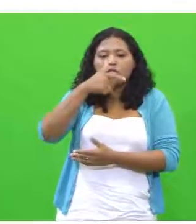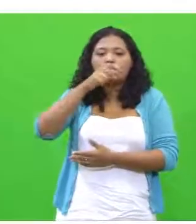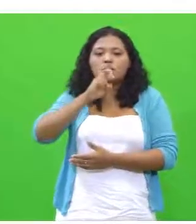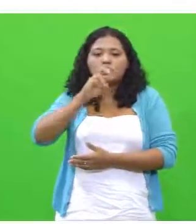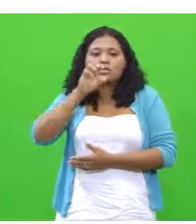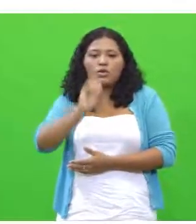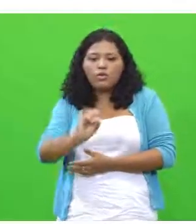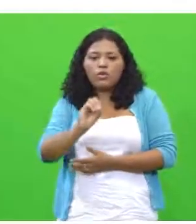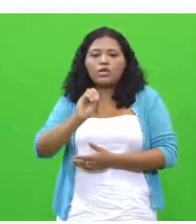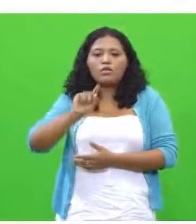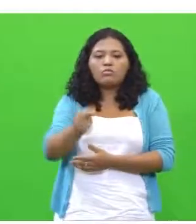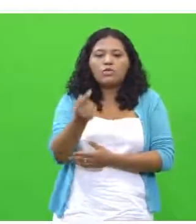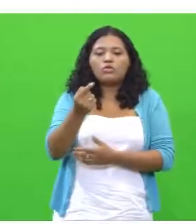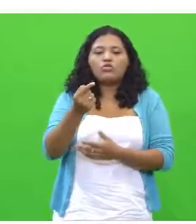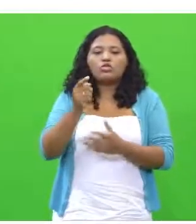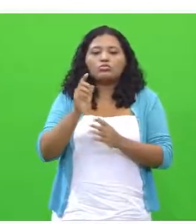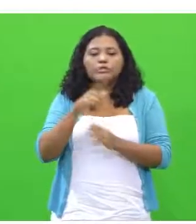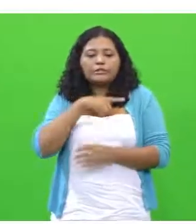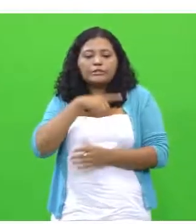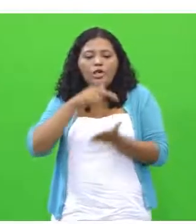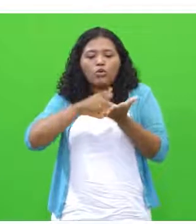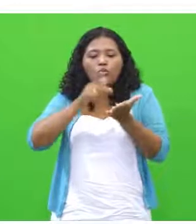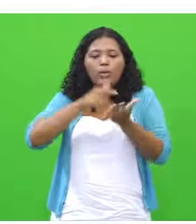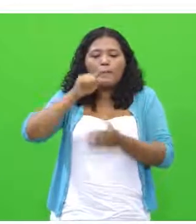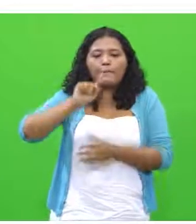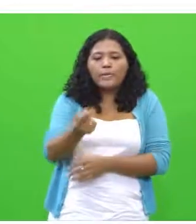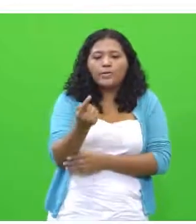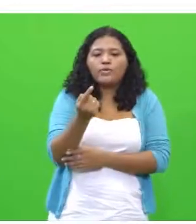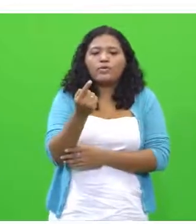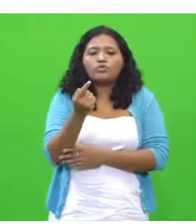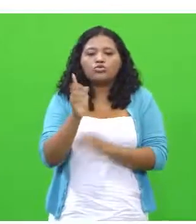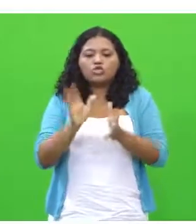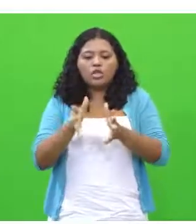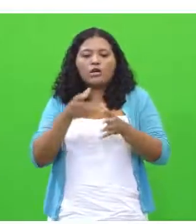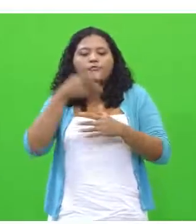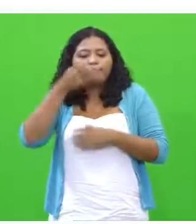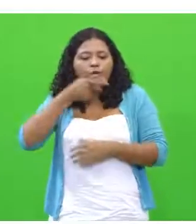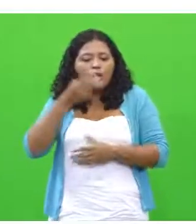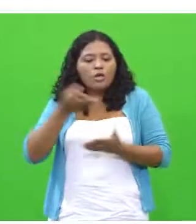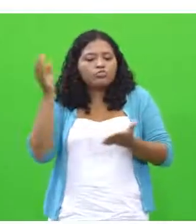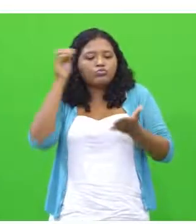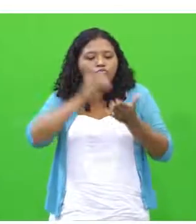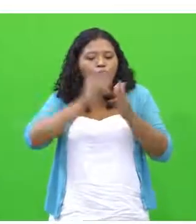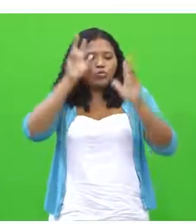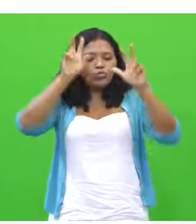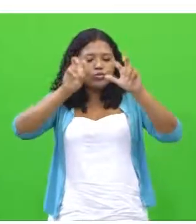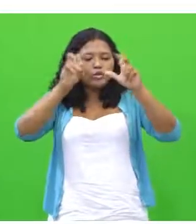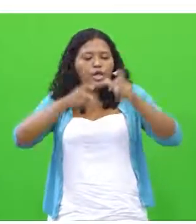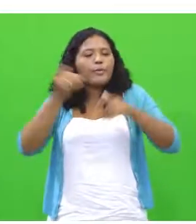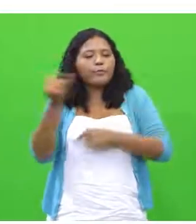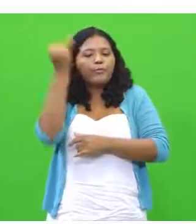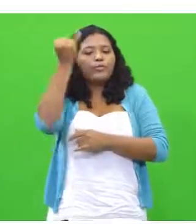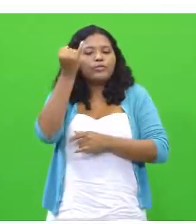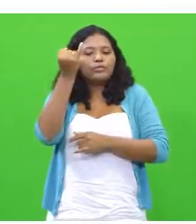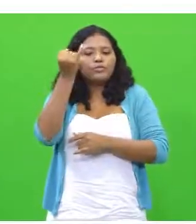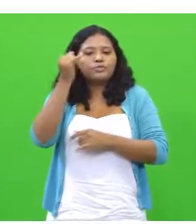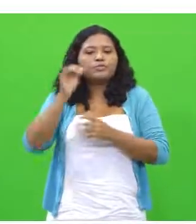tiraram a nota 1.000, eles trataram dos três aspectos que estão relevantes nesse tema, publicidade,